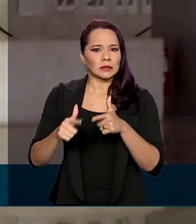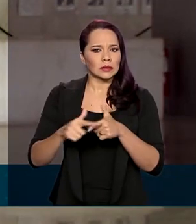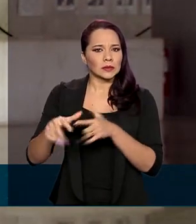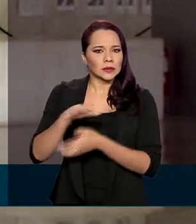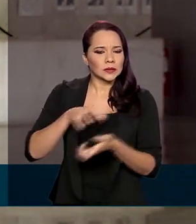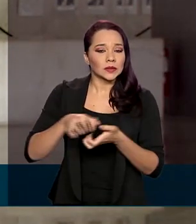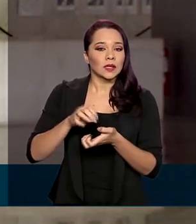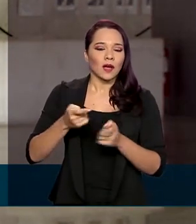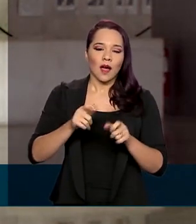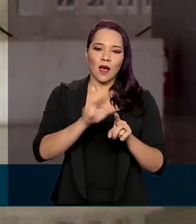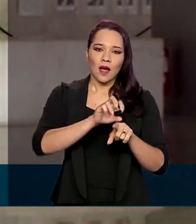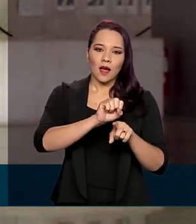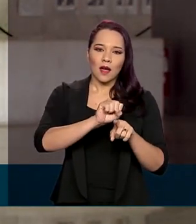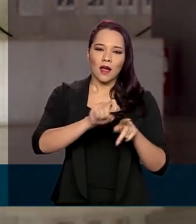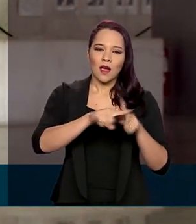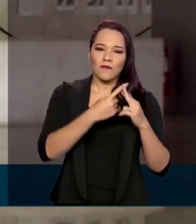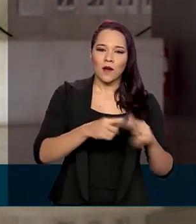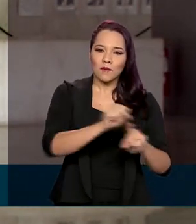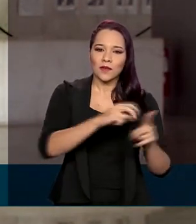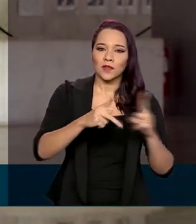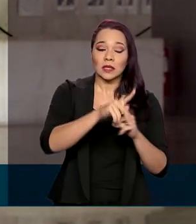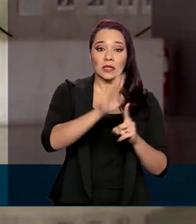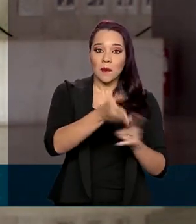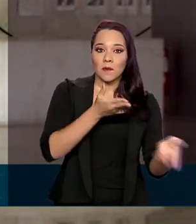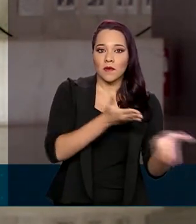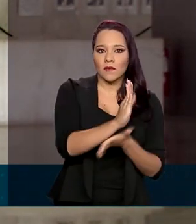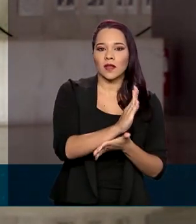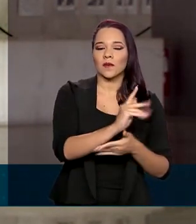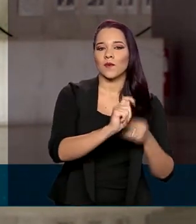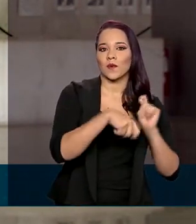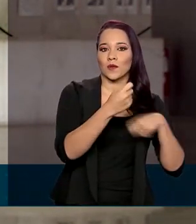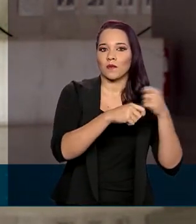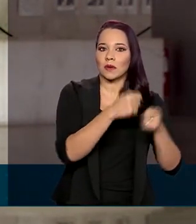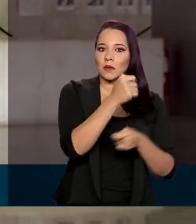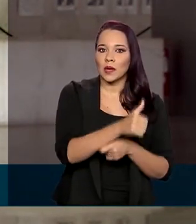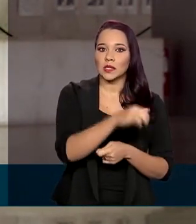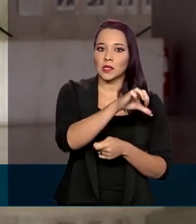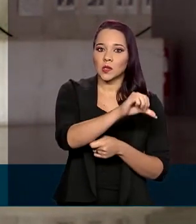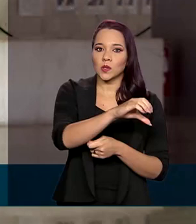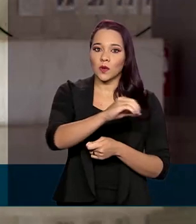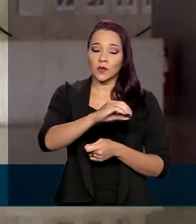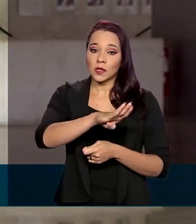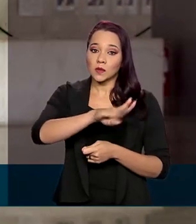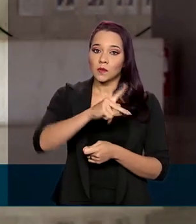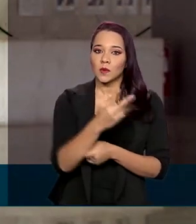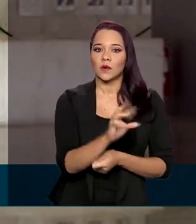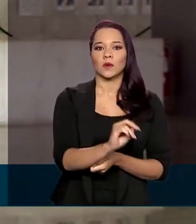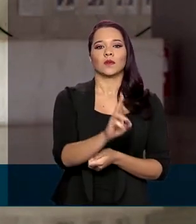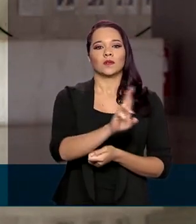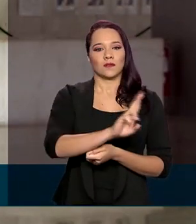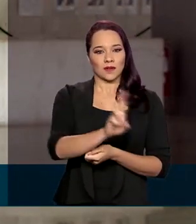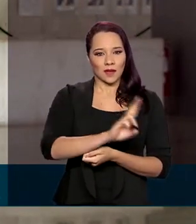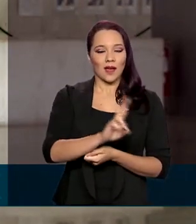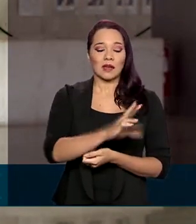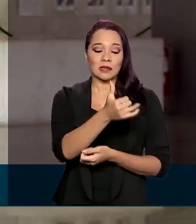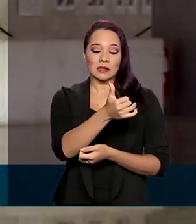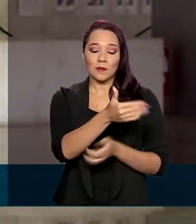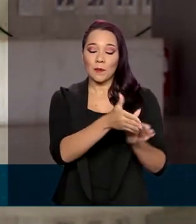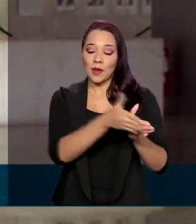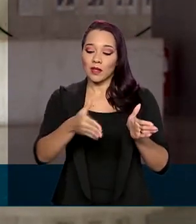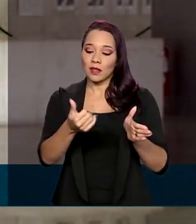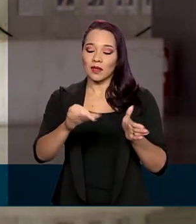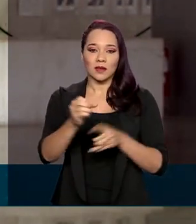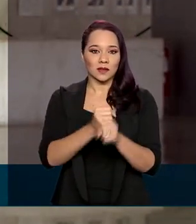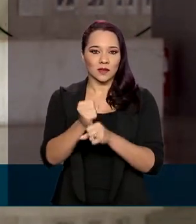Previdência já havia sido aprovada com previsão de economia de quase 900 bilhões de reais em 10 anos.